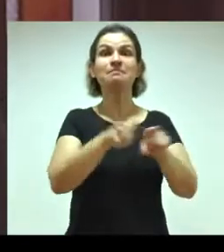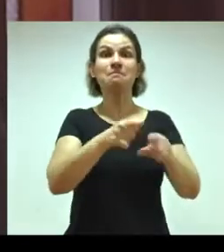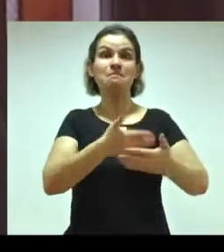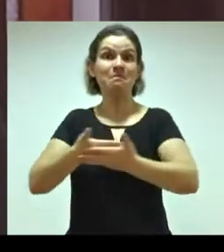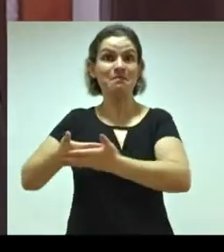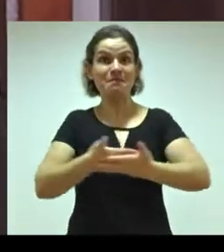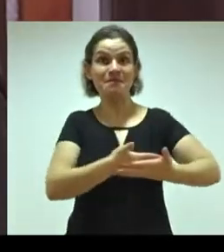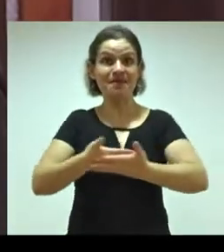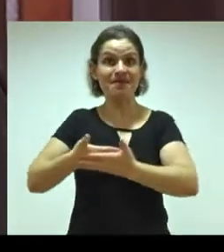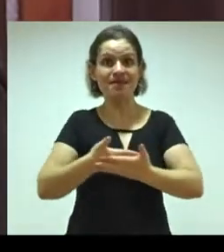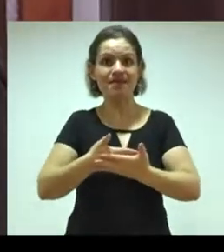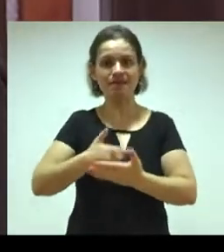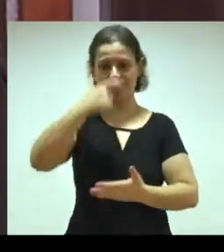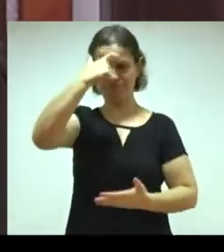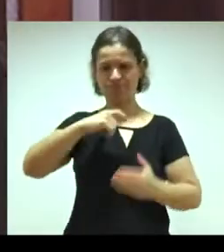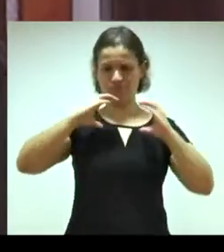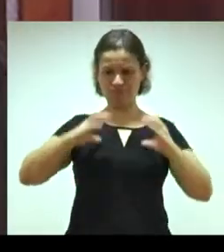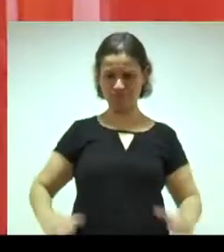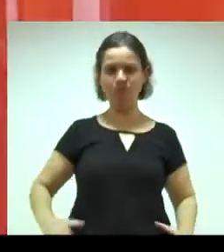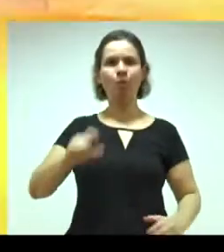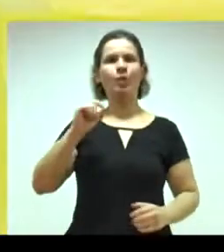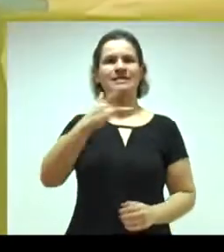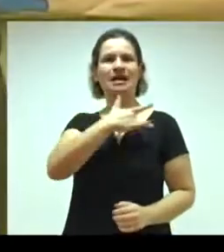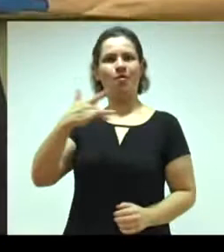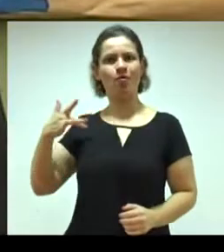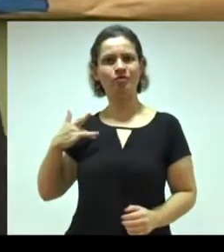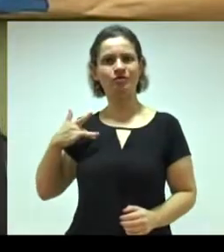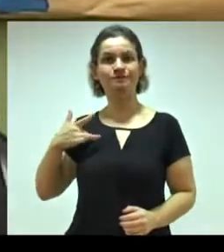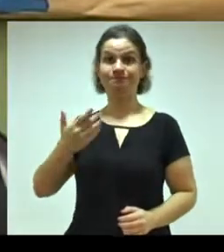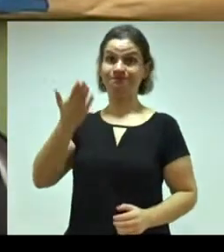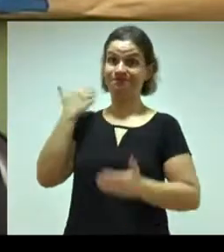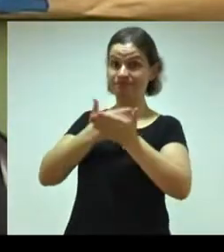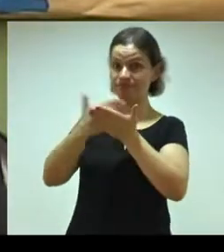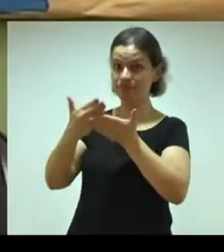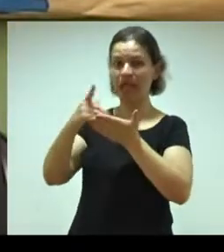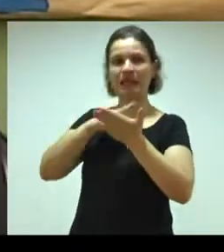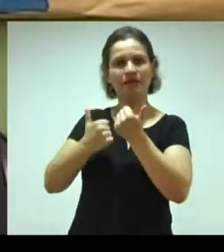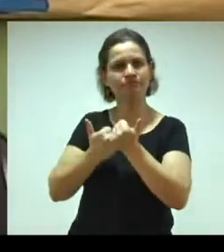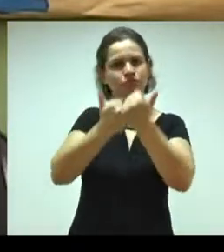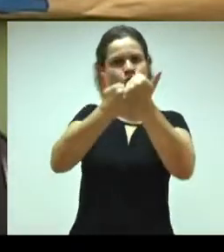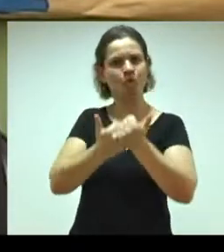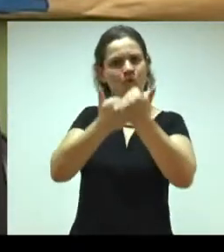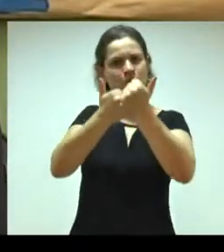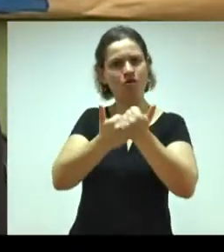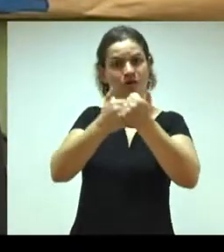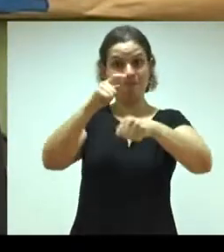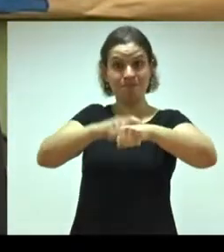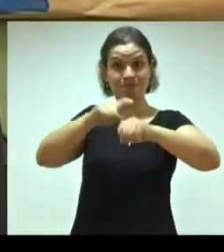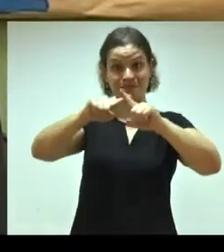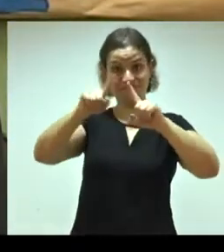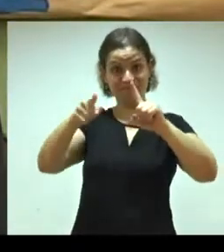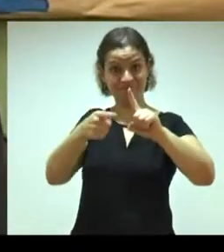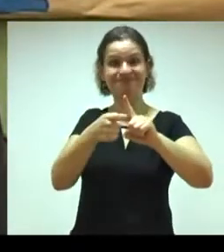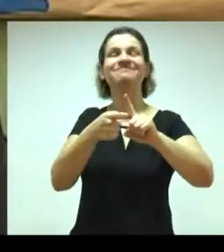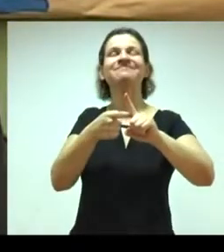e de comportamentos que são saudáveis. Desde o início, eles dão suporte desde a gestação,